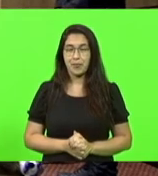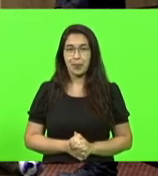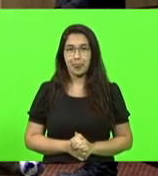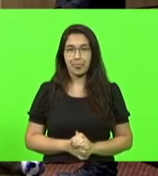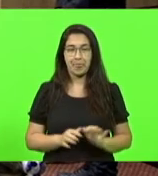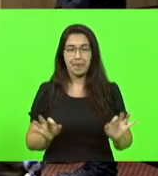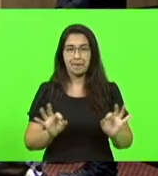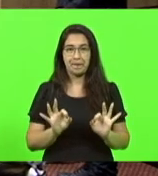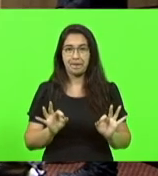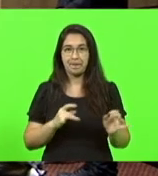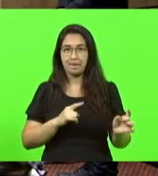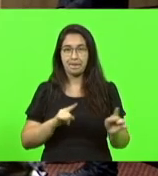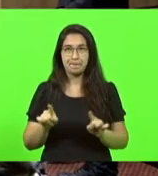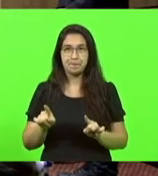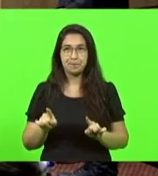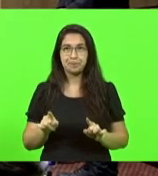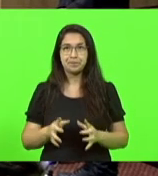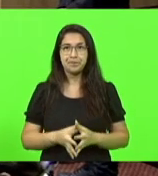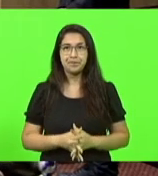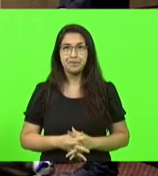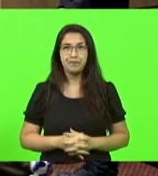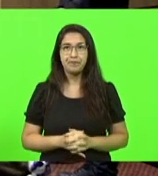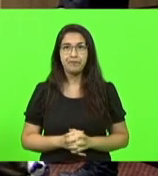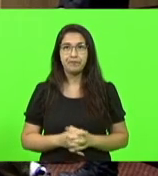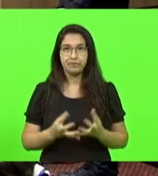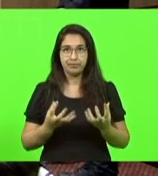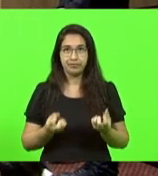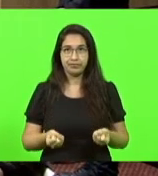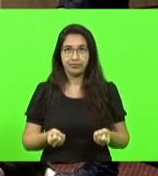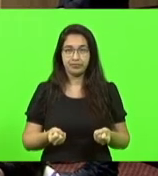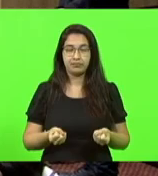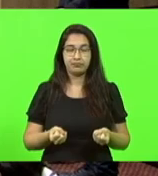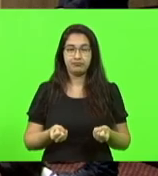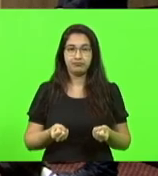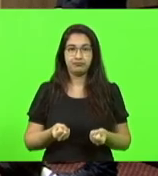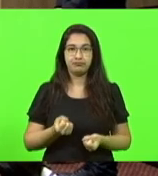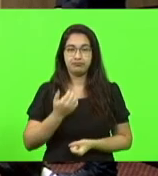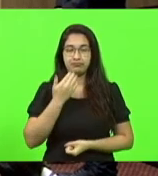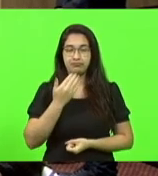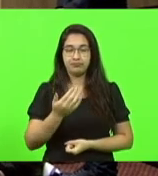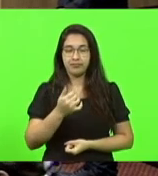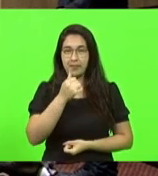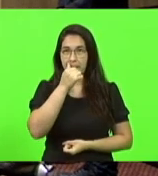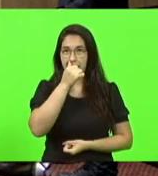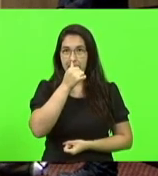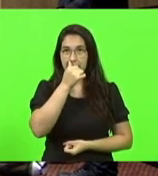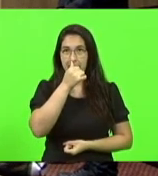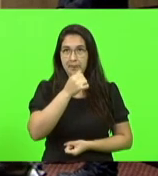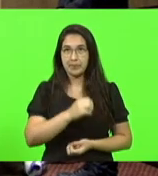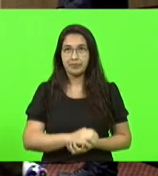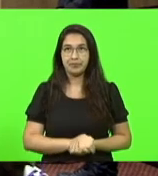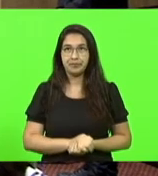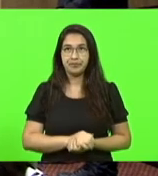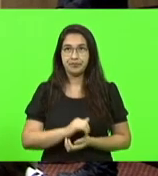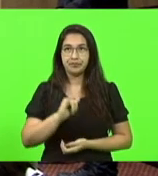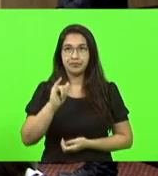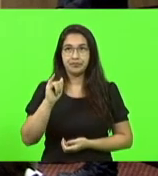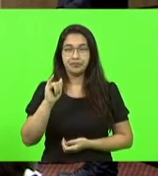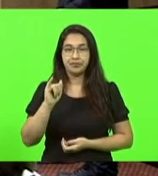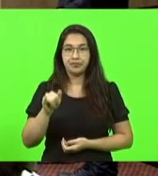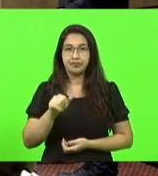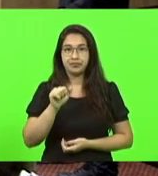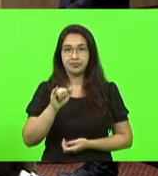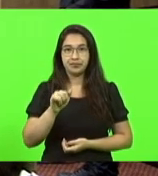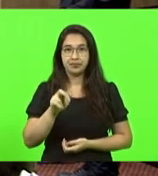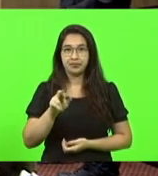Não havendo oposição, defiro o requerimento de vossa excelência. Quem? Senhor presidente, deputado Jair Miotto. Senhor deputado Jair Miotto.